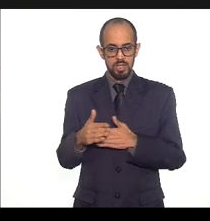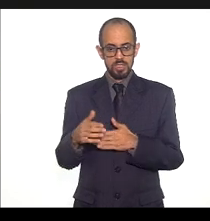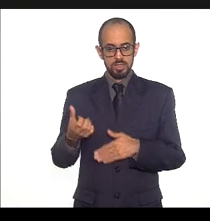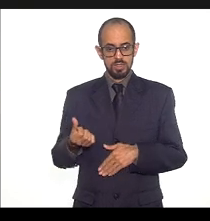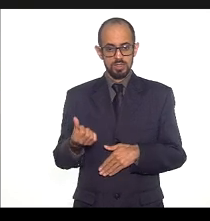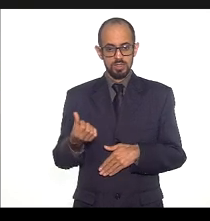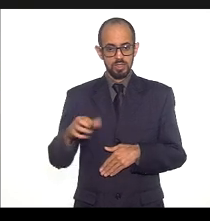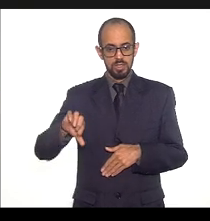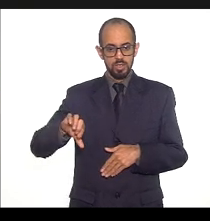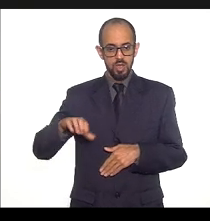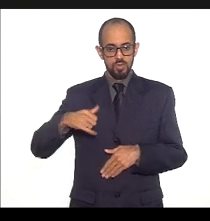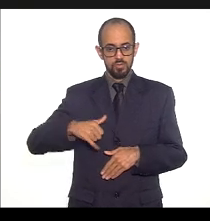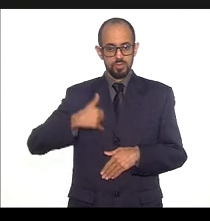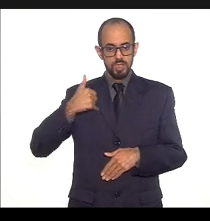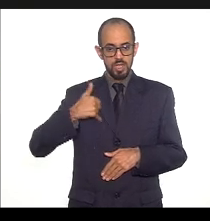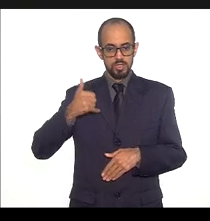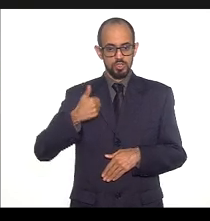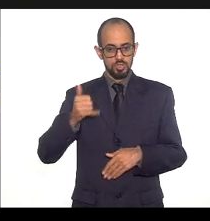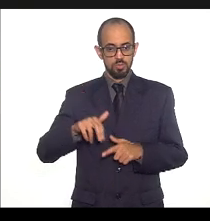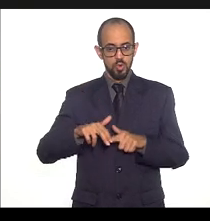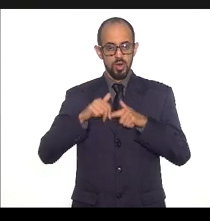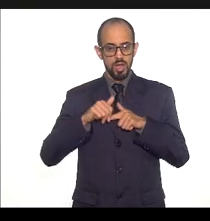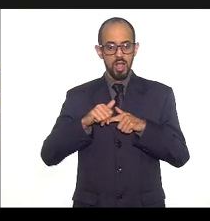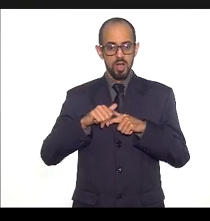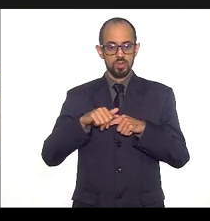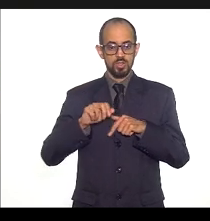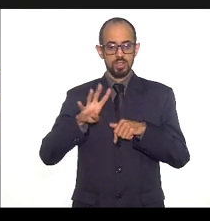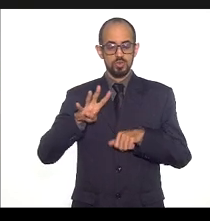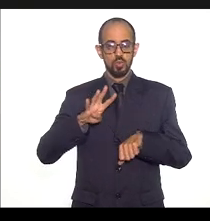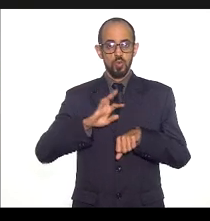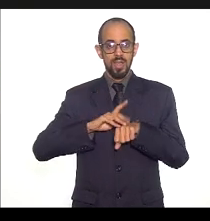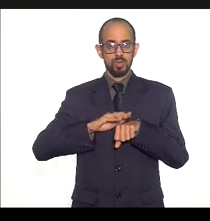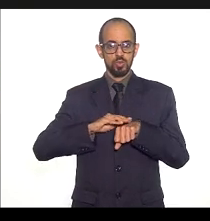principais doenças clônicas não transmissíveis